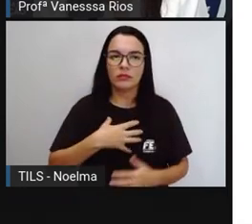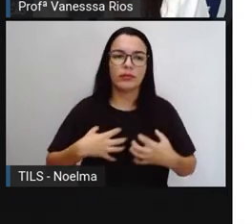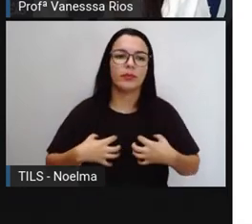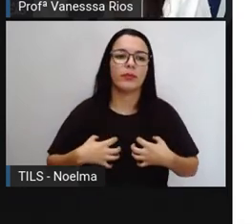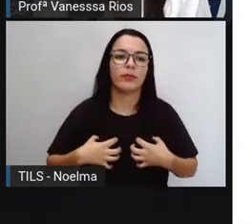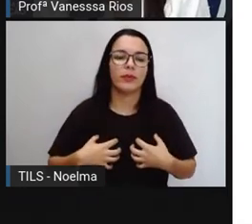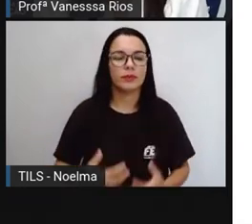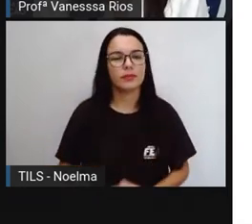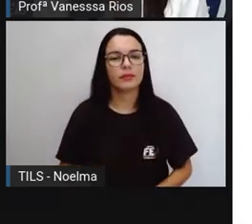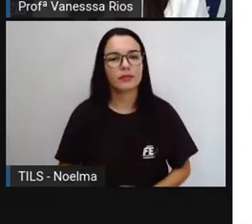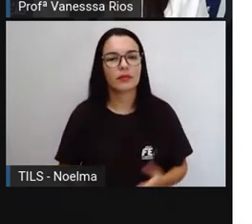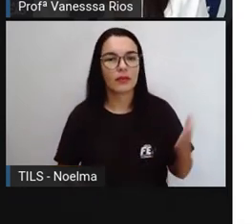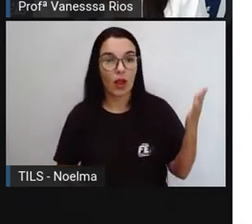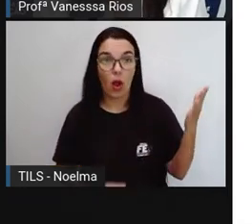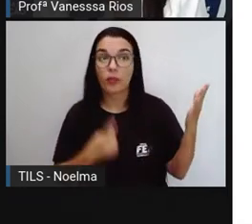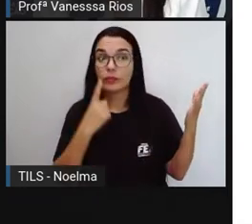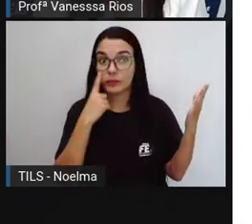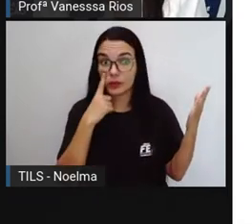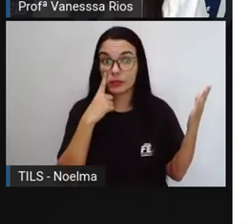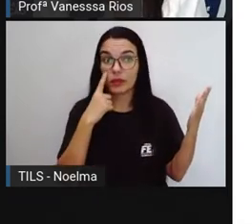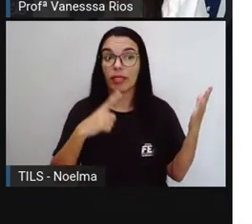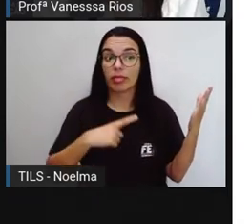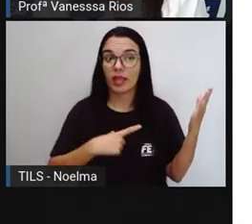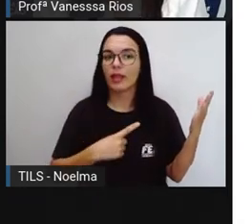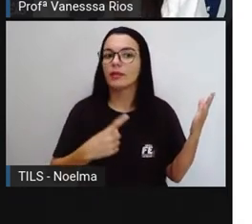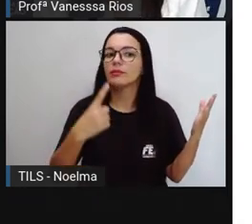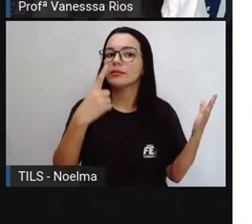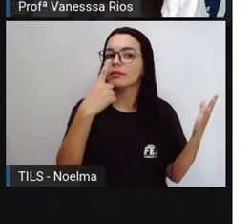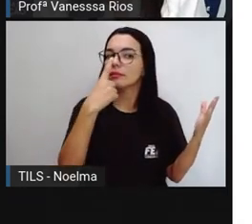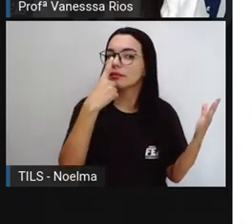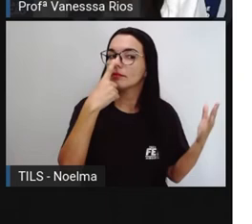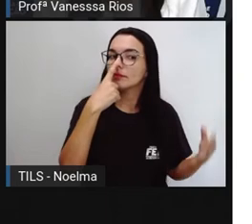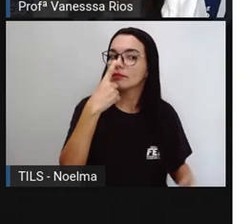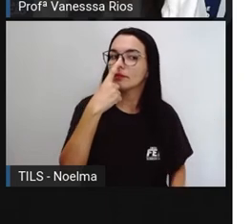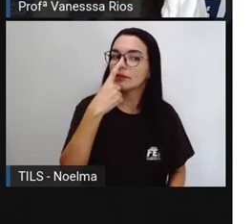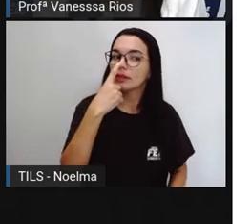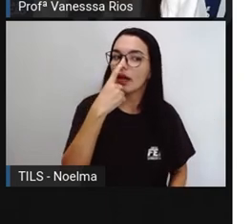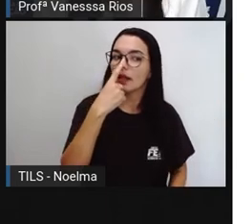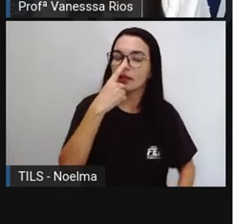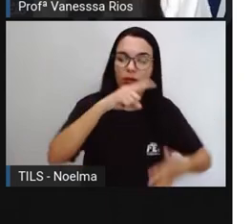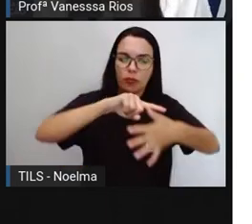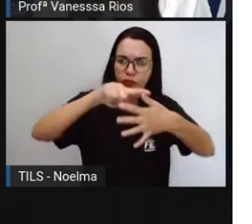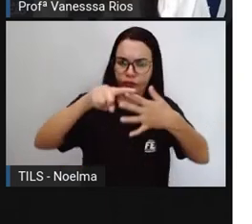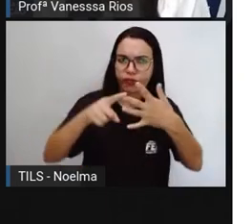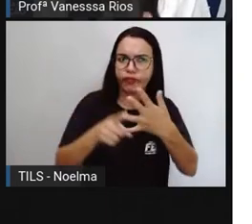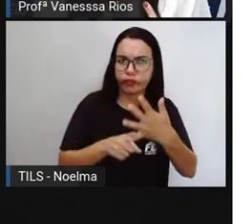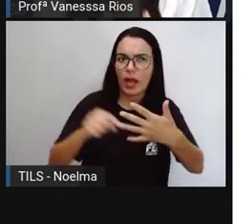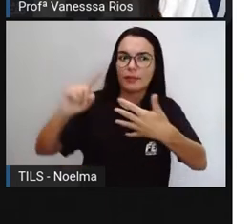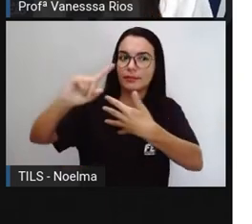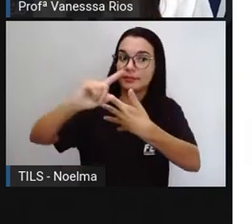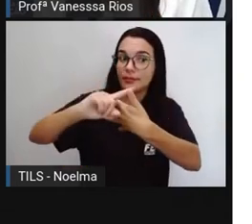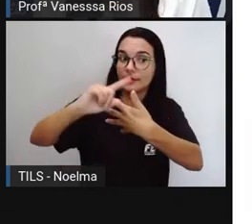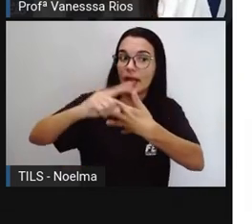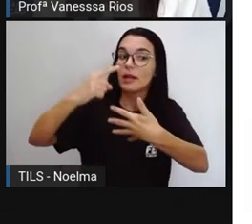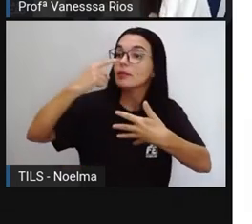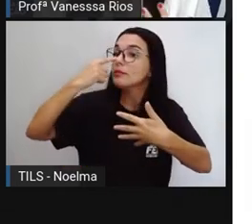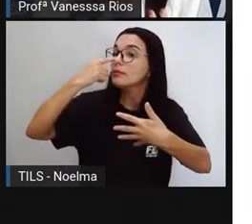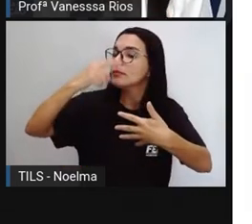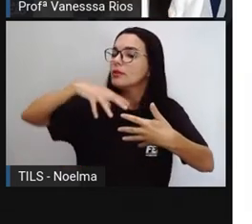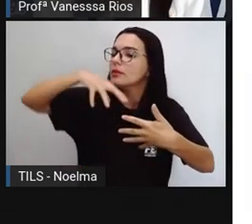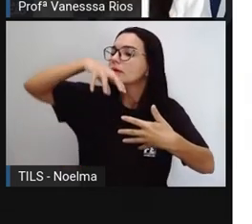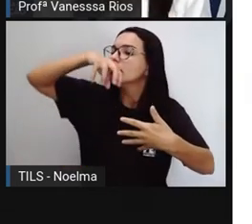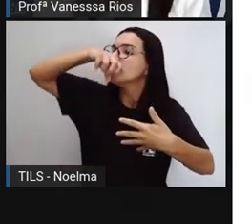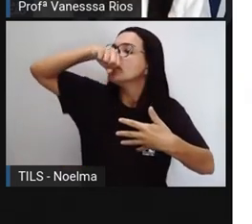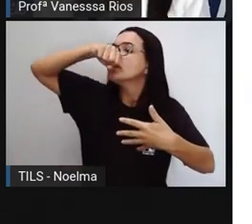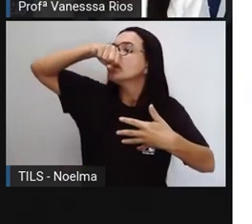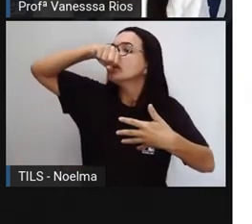Então como a gente já observou, nós temos aí as cavidades nasais e aí é por onde o ar vai entrar, ele pode